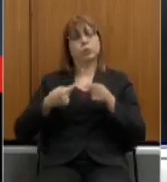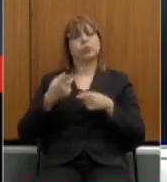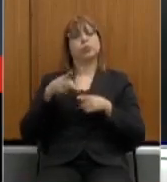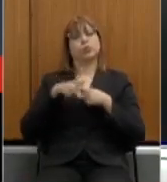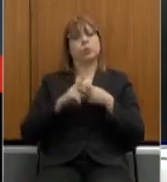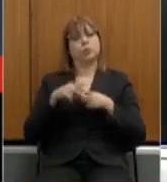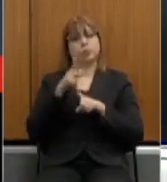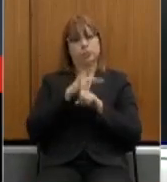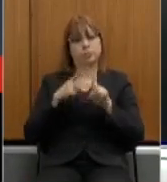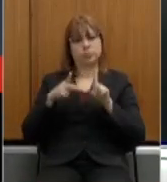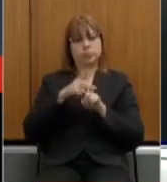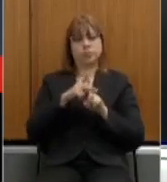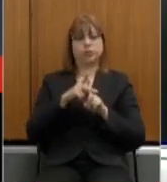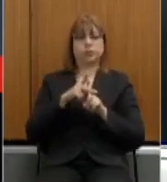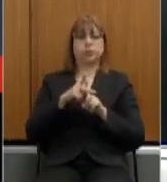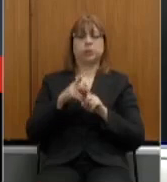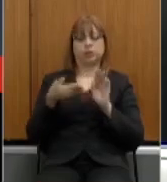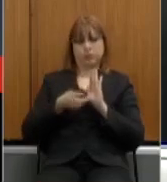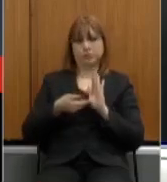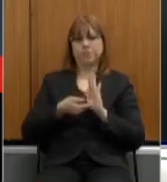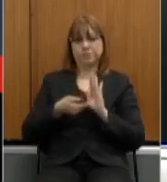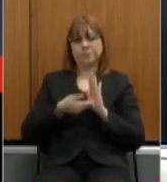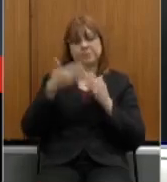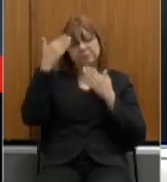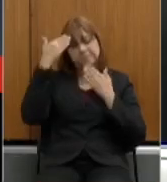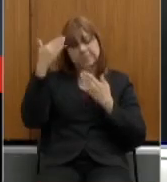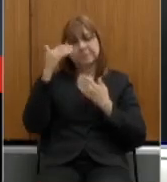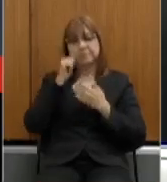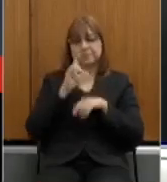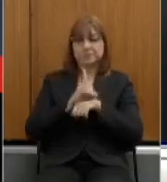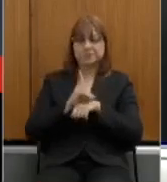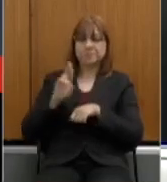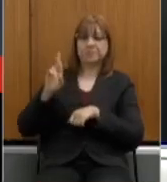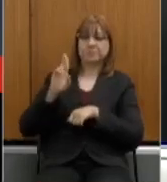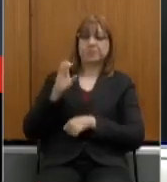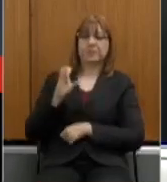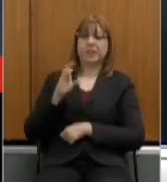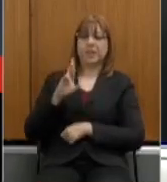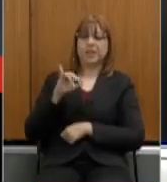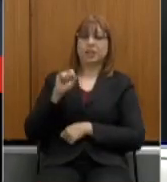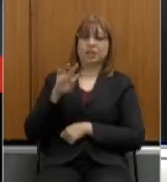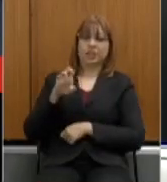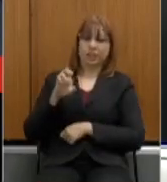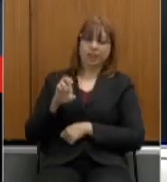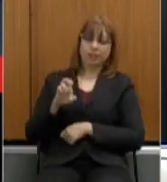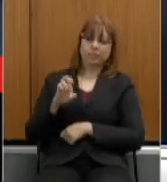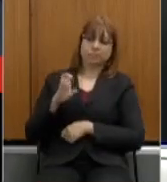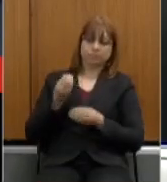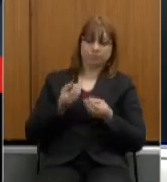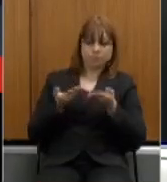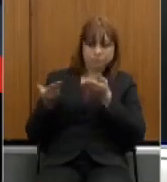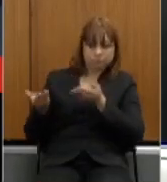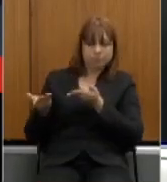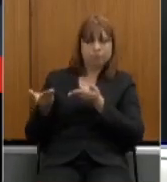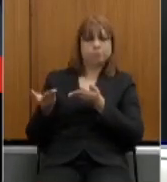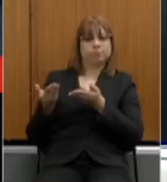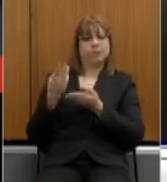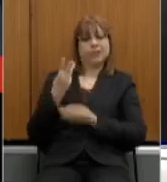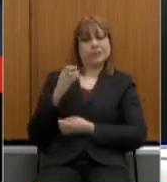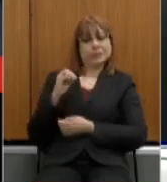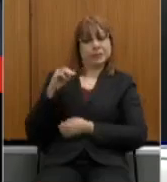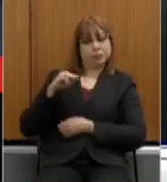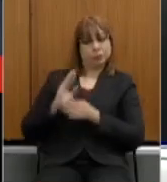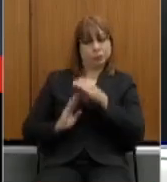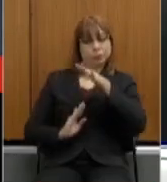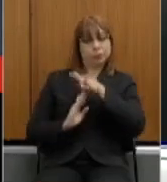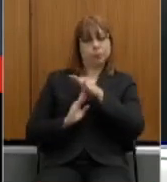previdenciária na Câmara. Muito obrigado, doutora Cristiane. Passo-lhe a palavra pelo prazo de 30 minutos para